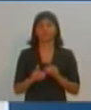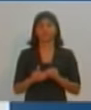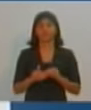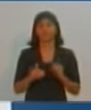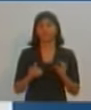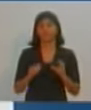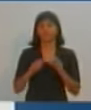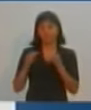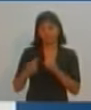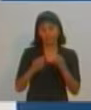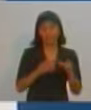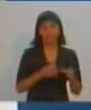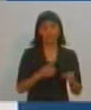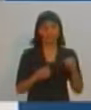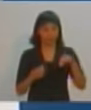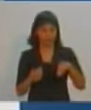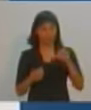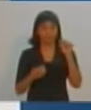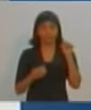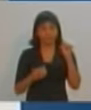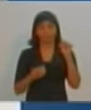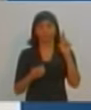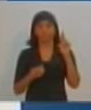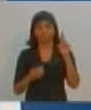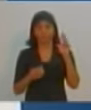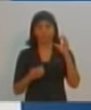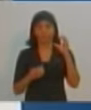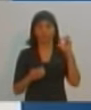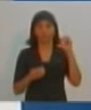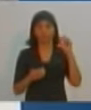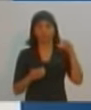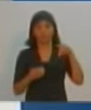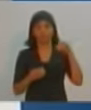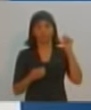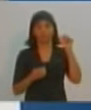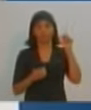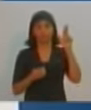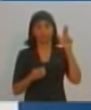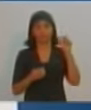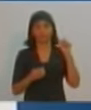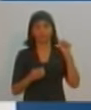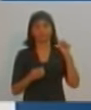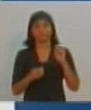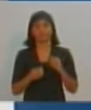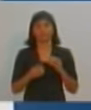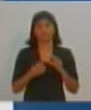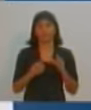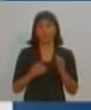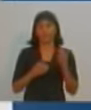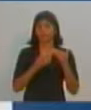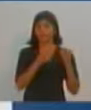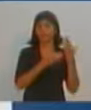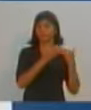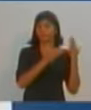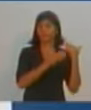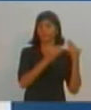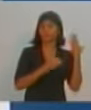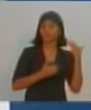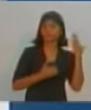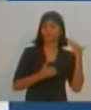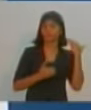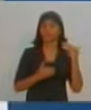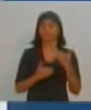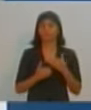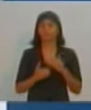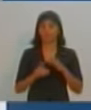Marcondes. A Vila Marcondes tem uma característica própria, um bairro antigo, um dos primeiros bairros de Prudente. Então, nós não vamos tirar o muro, nós vamos